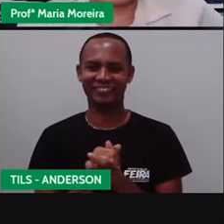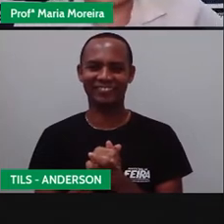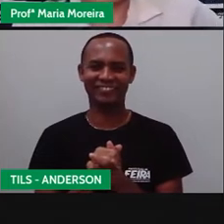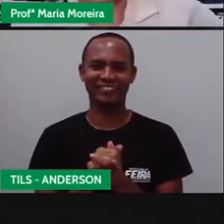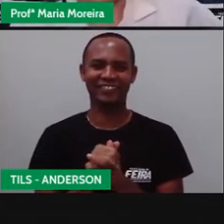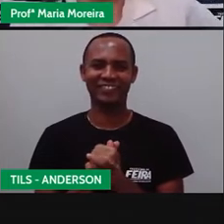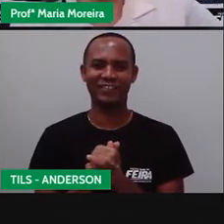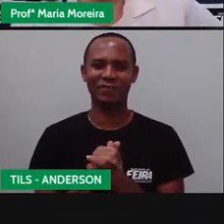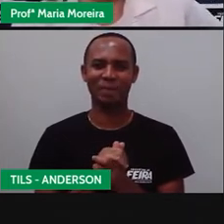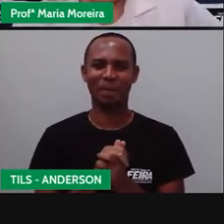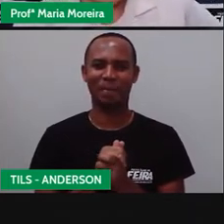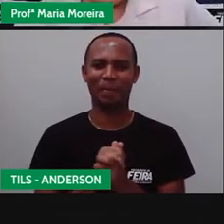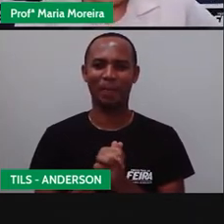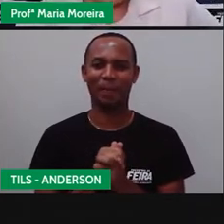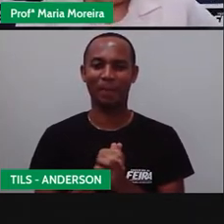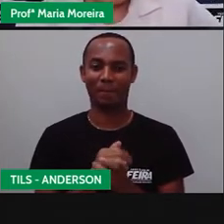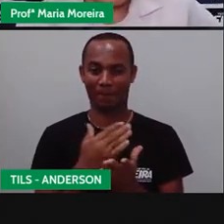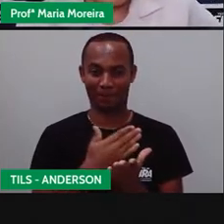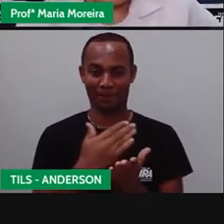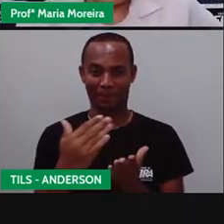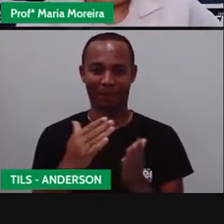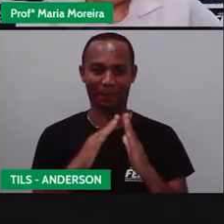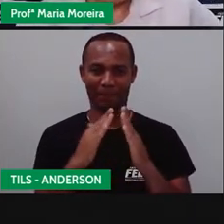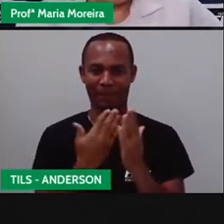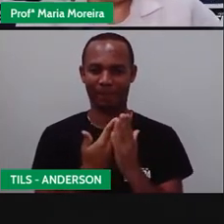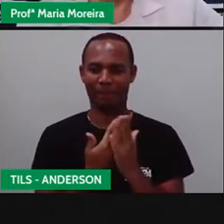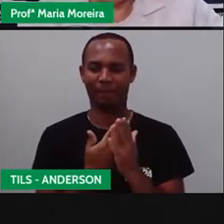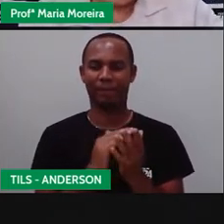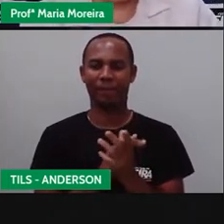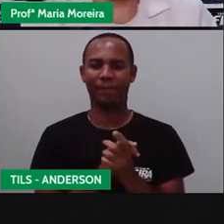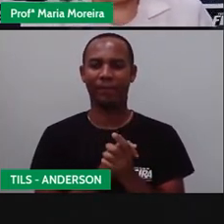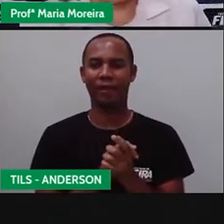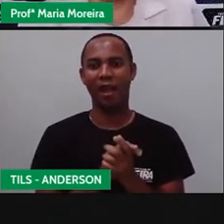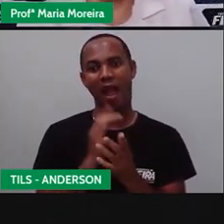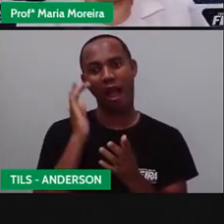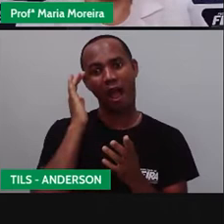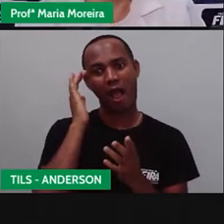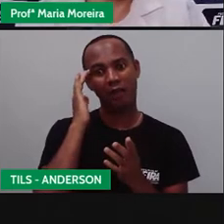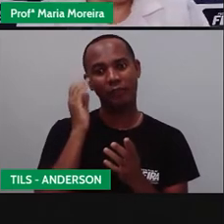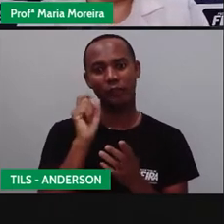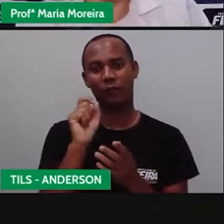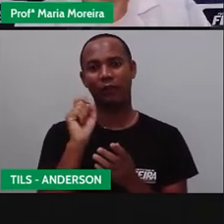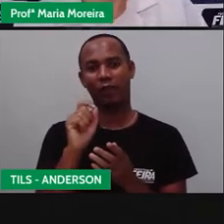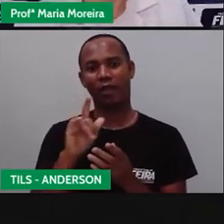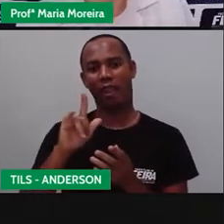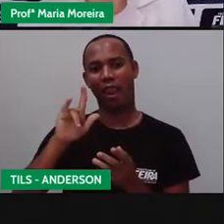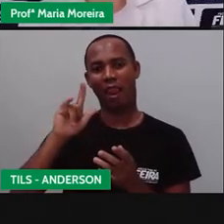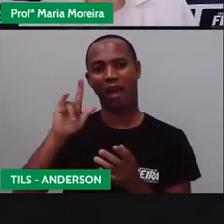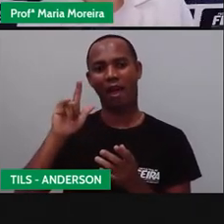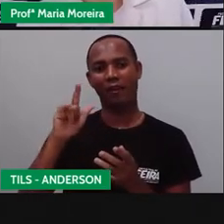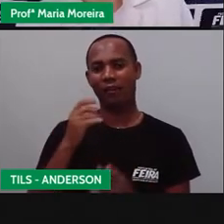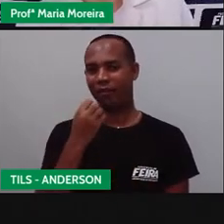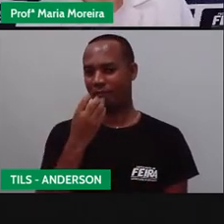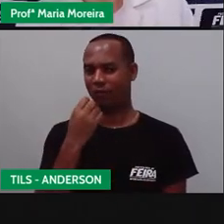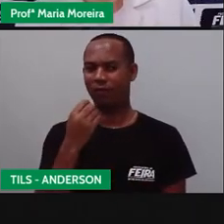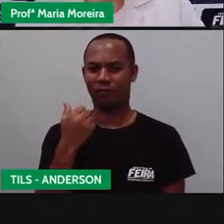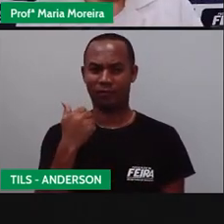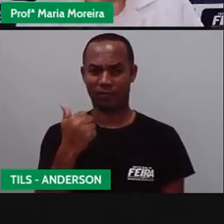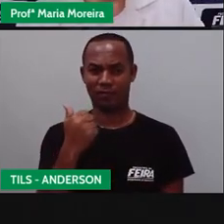Ai, gente, vamos para a nossa aula. Não, eu acho que a gente merece um like só pelo nosso bom humor, gente.